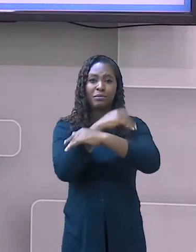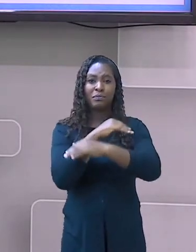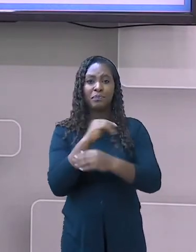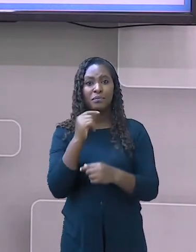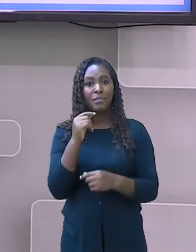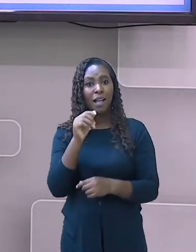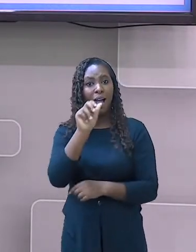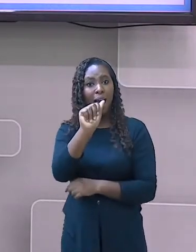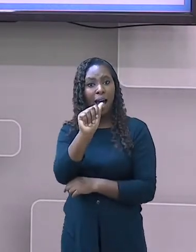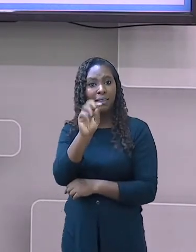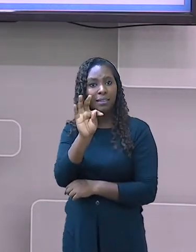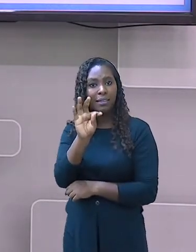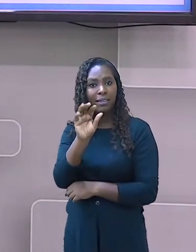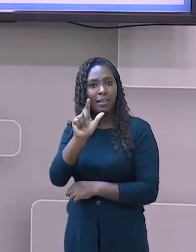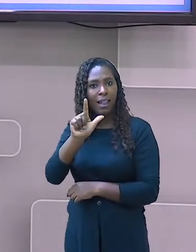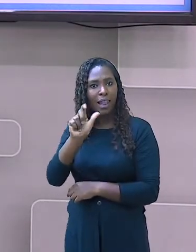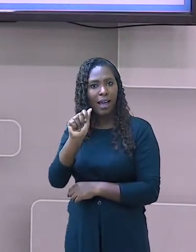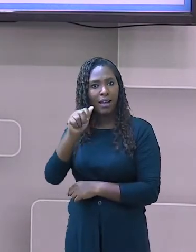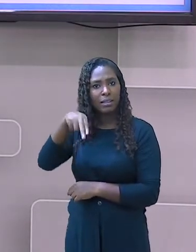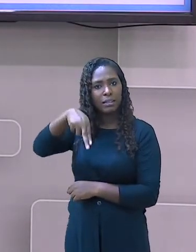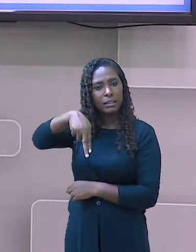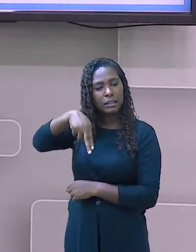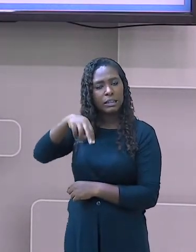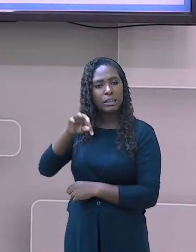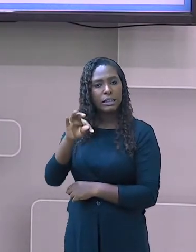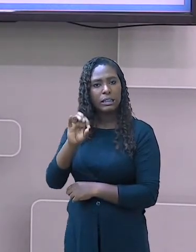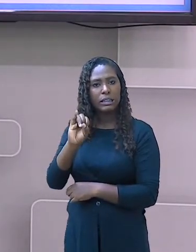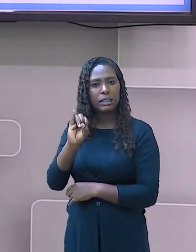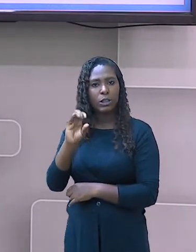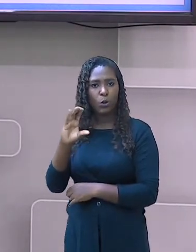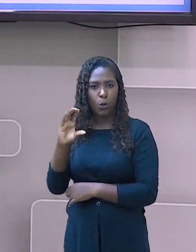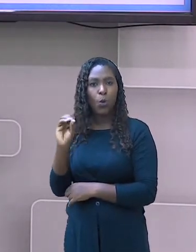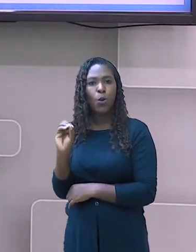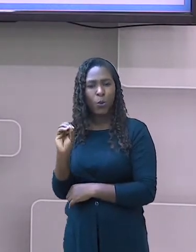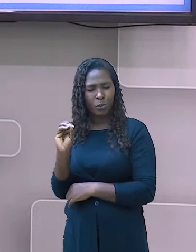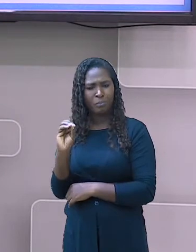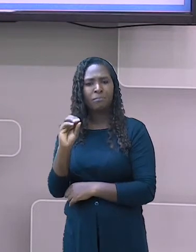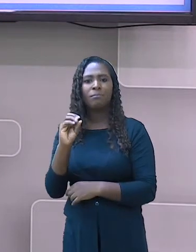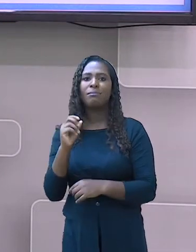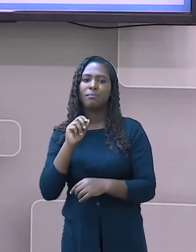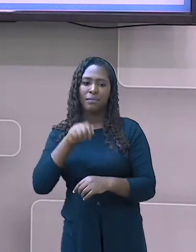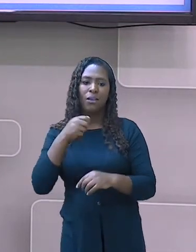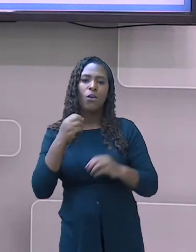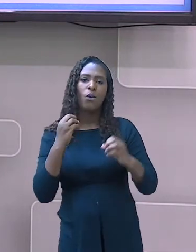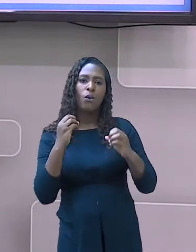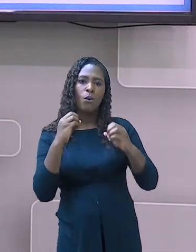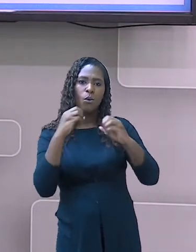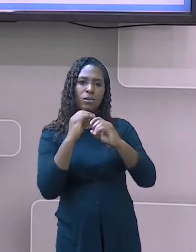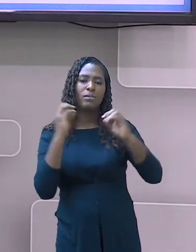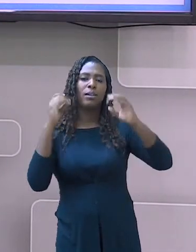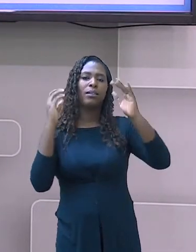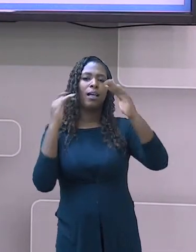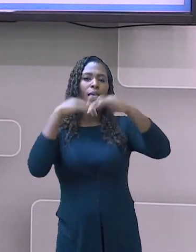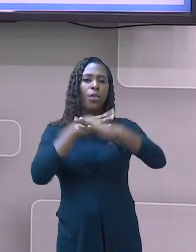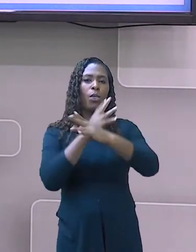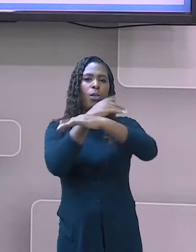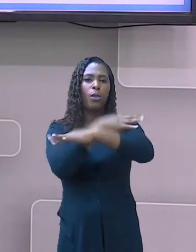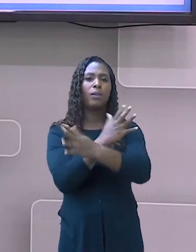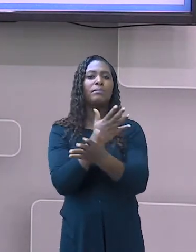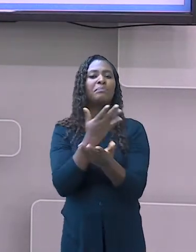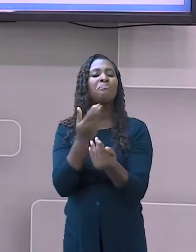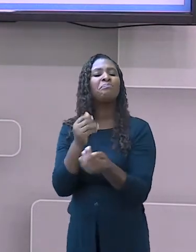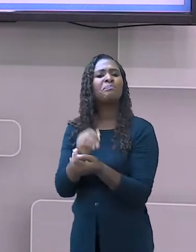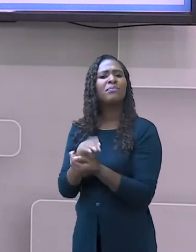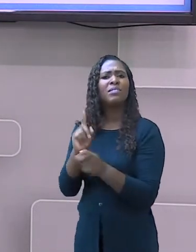Ao iniciar as expedições marítimas, a Espanha passou a realizar com os portugueses. E as